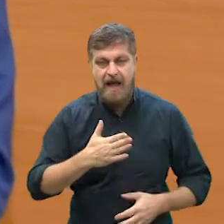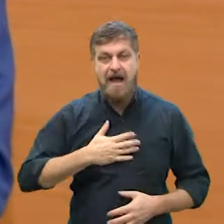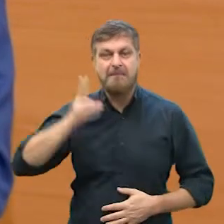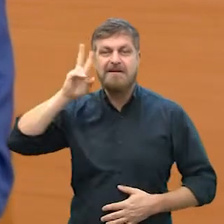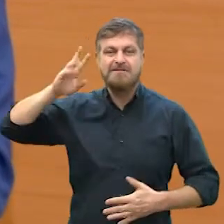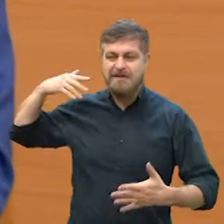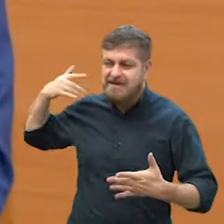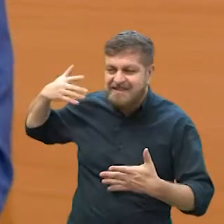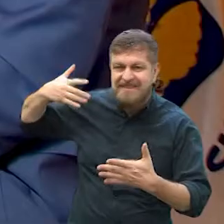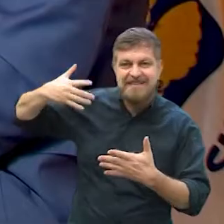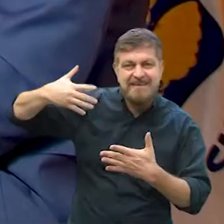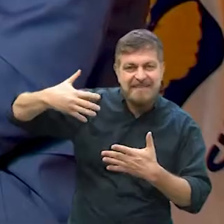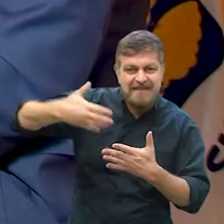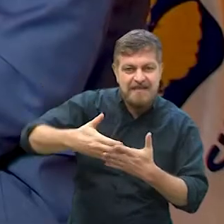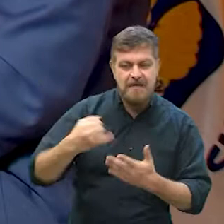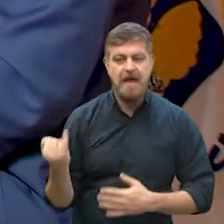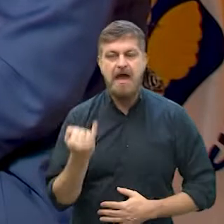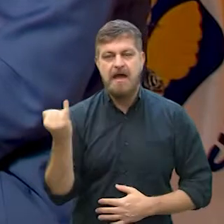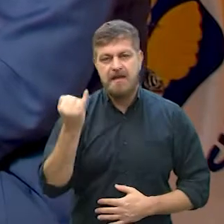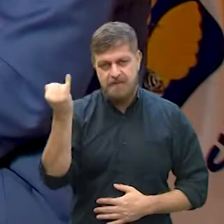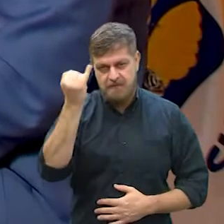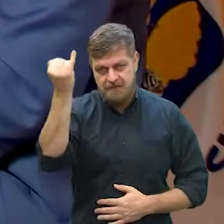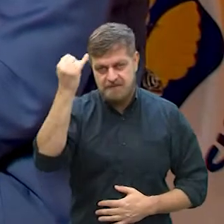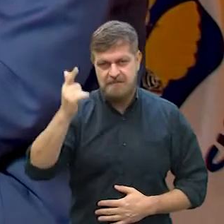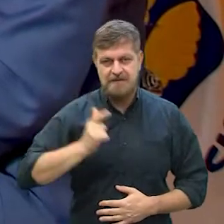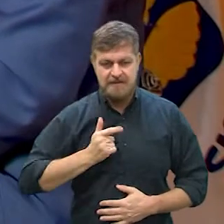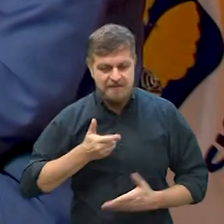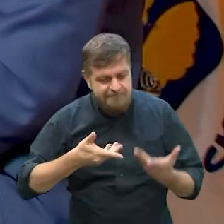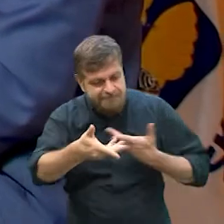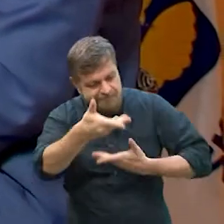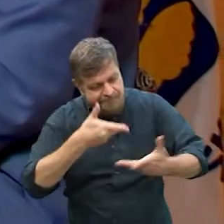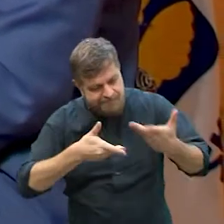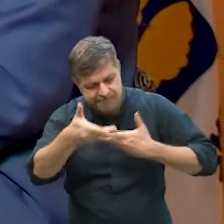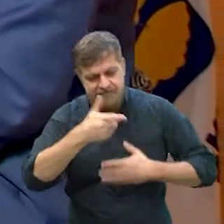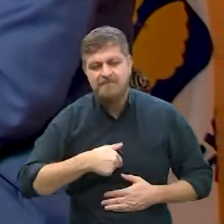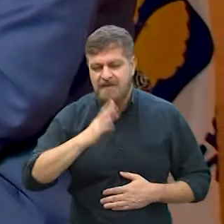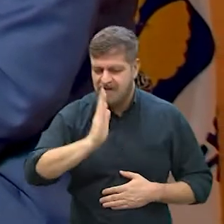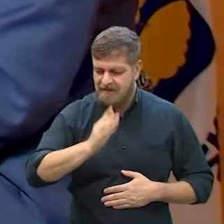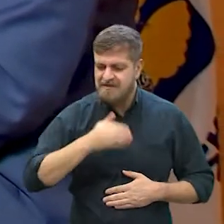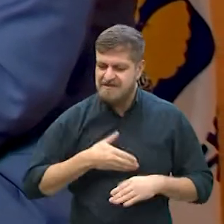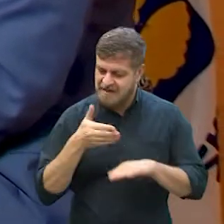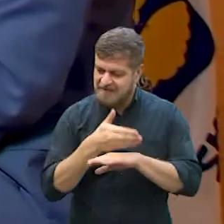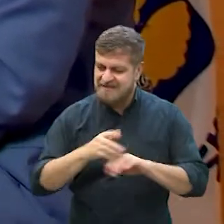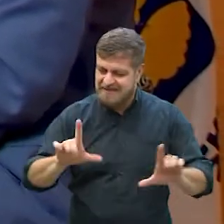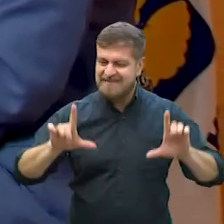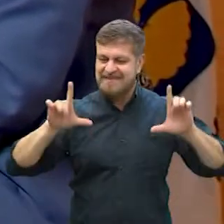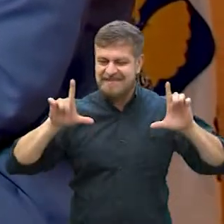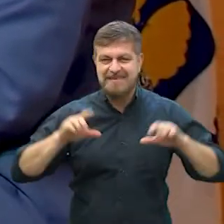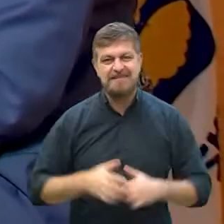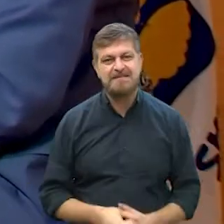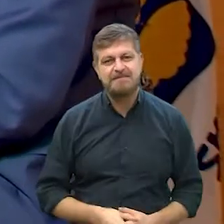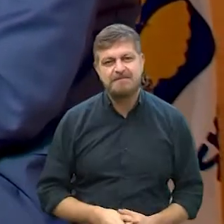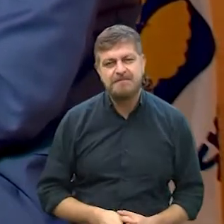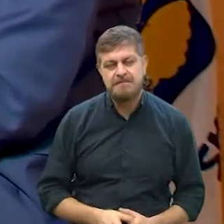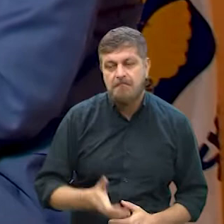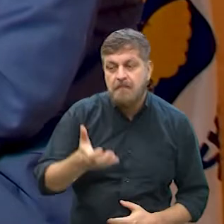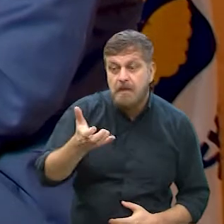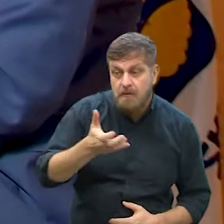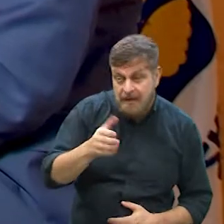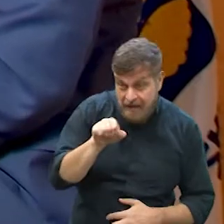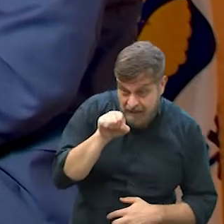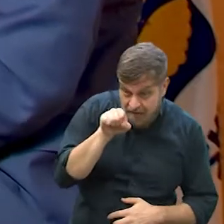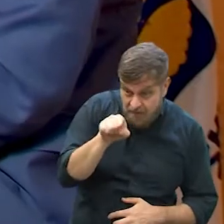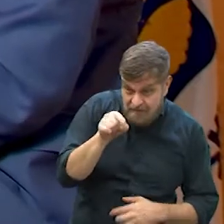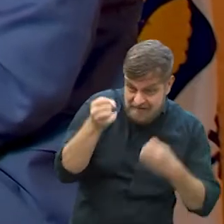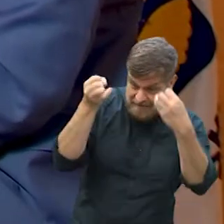vida, da nossa história, então é importantíssimo e fundamental esse programa que a gente já fez algumas vezes aqui, um prazer. Vereador, eu queria